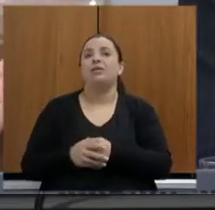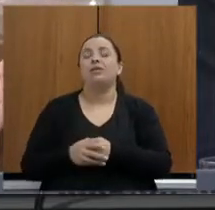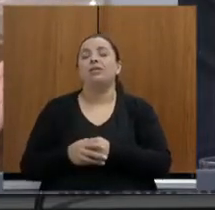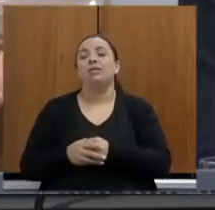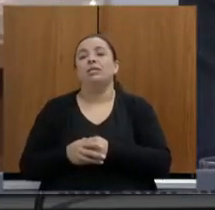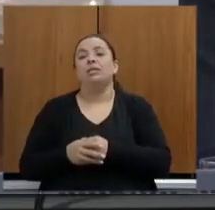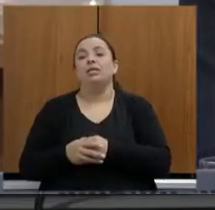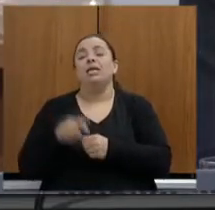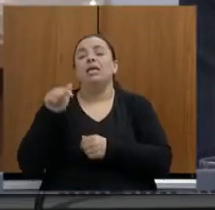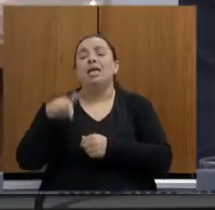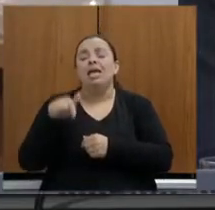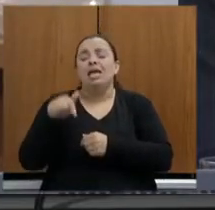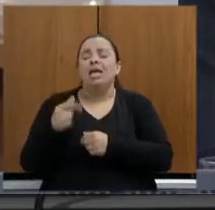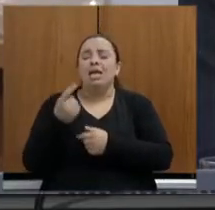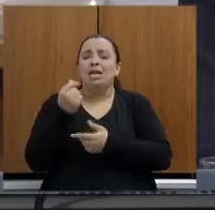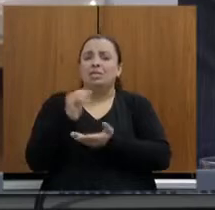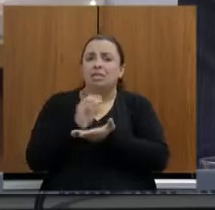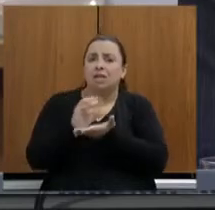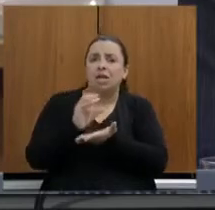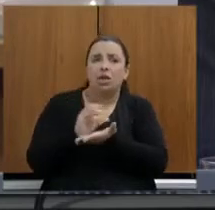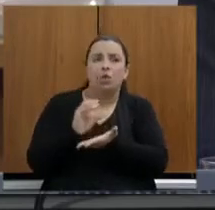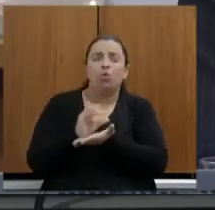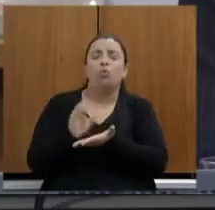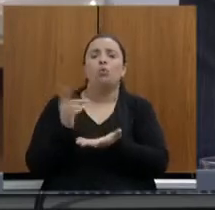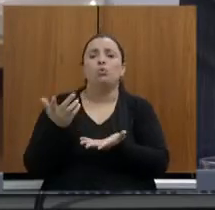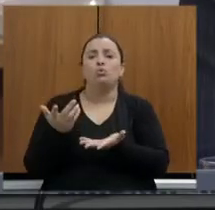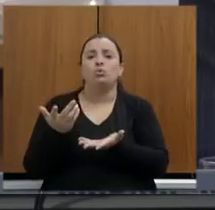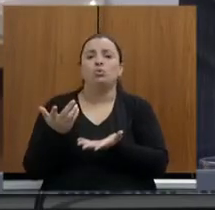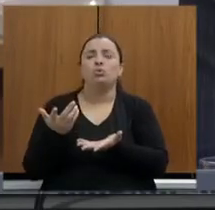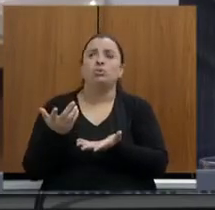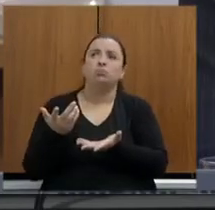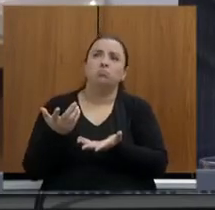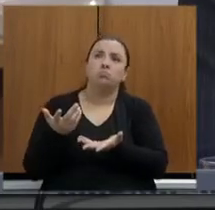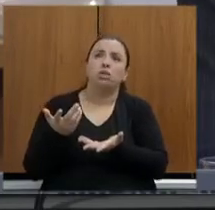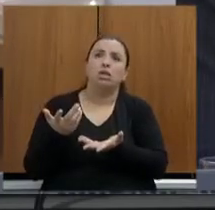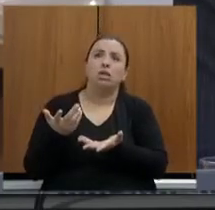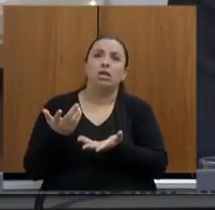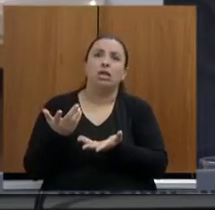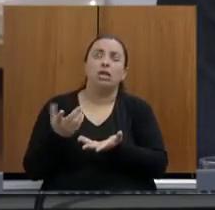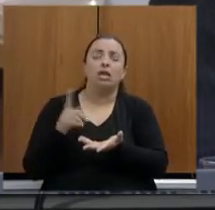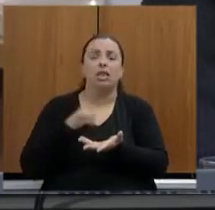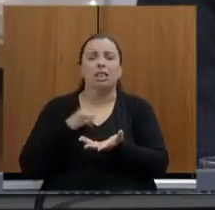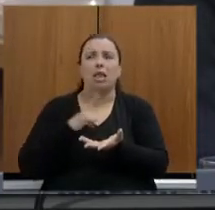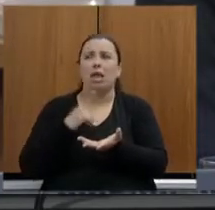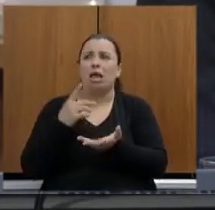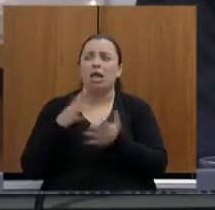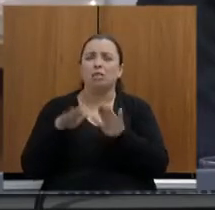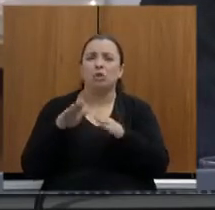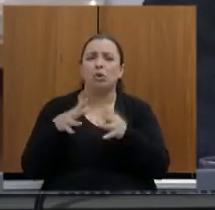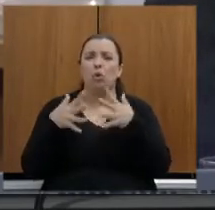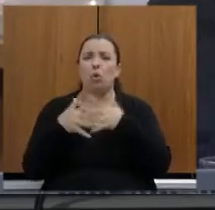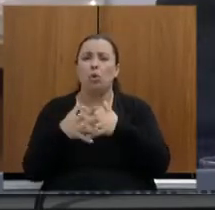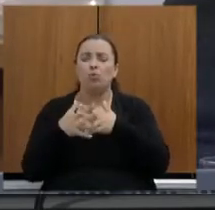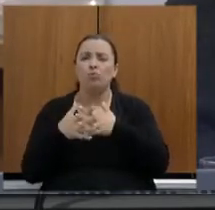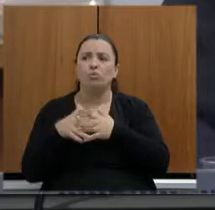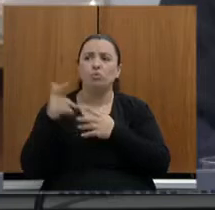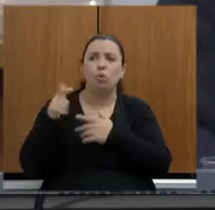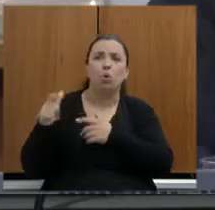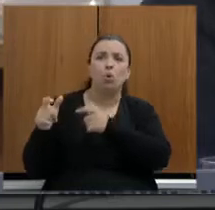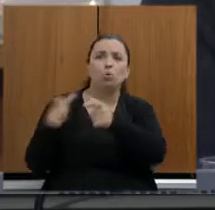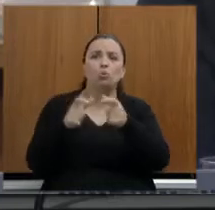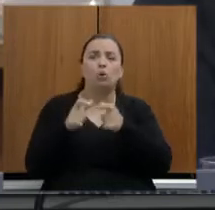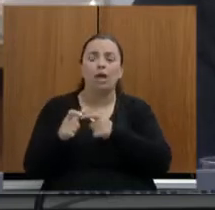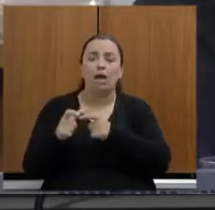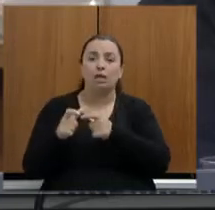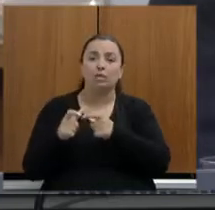mobilidade. Esses recursos são recursos que constam de outros locais do próprio